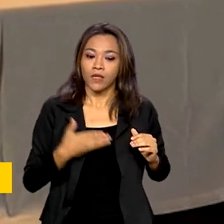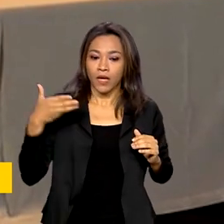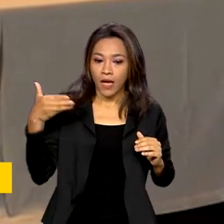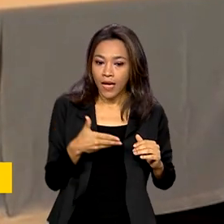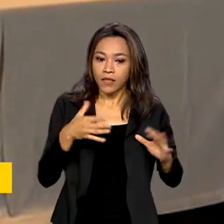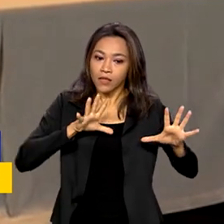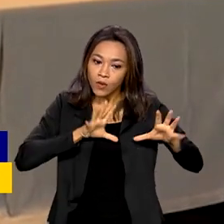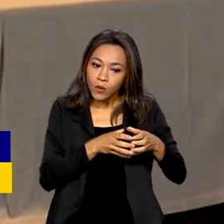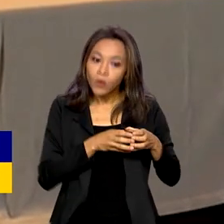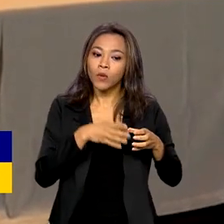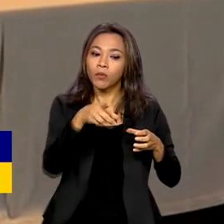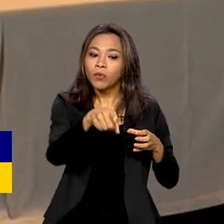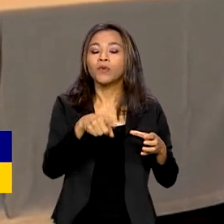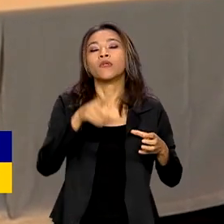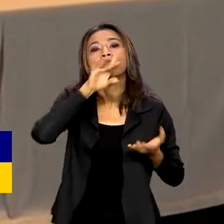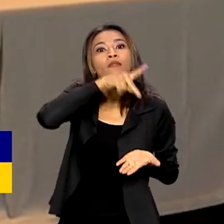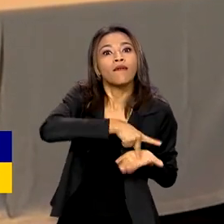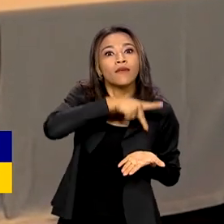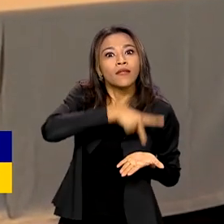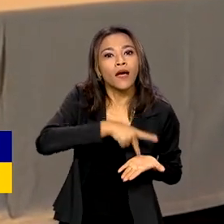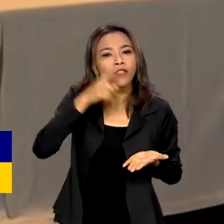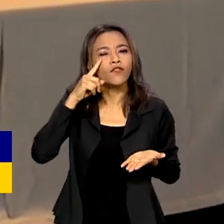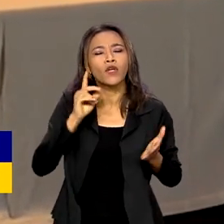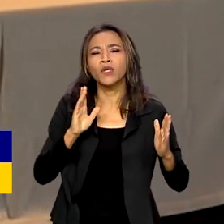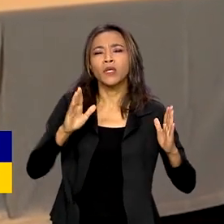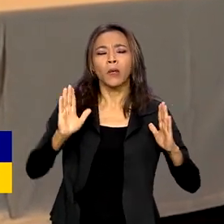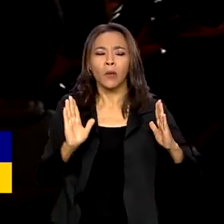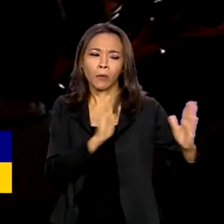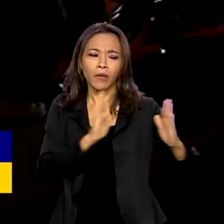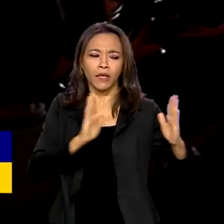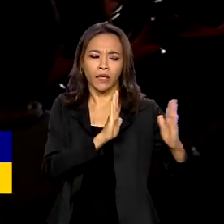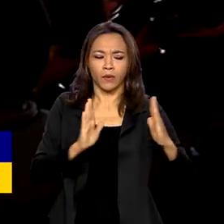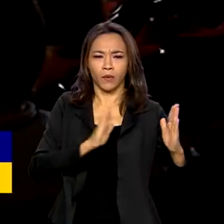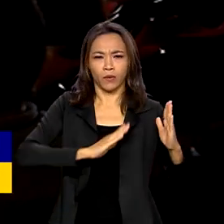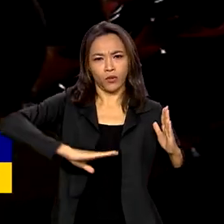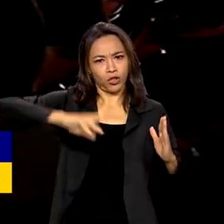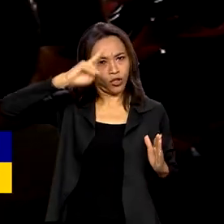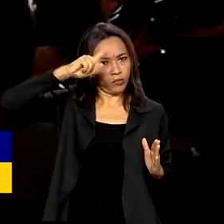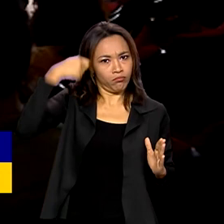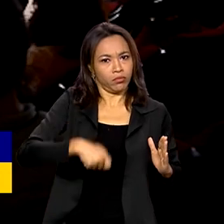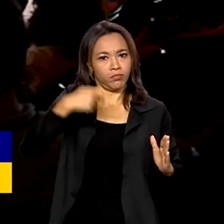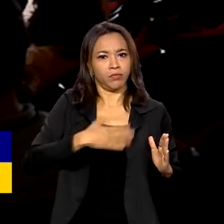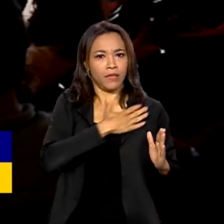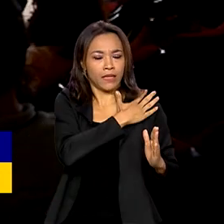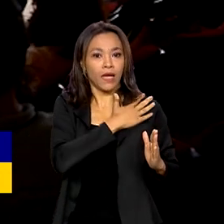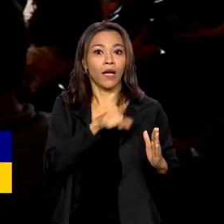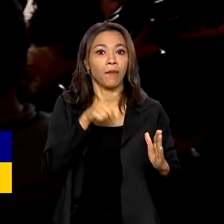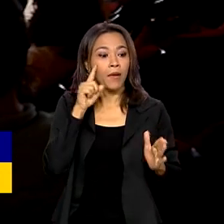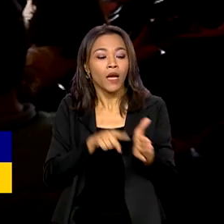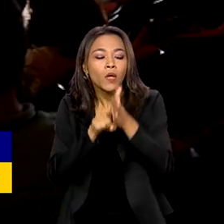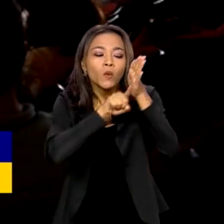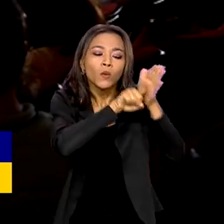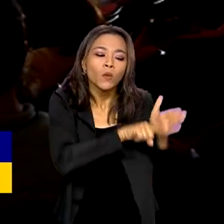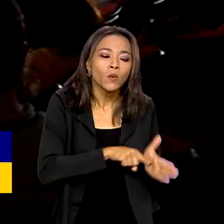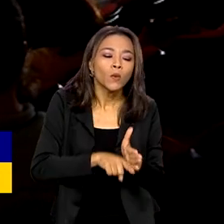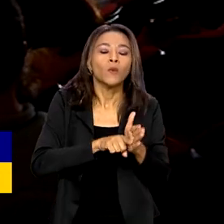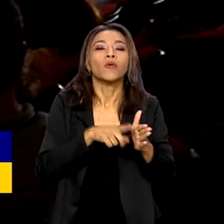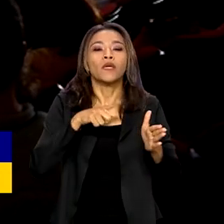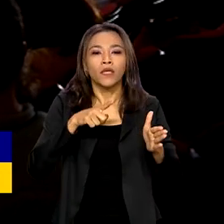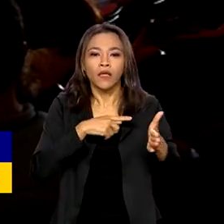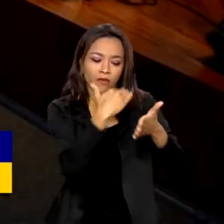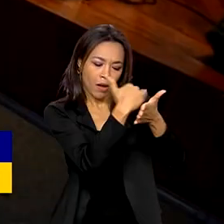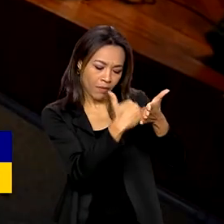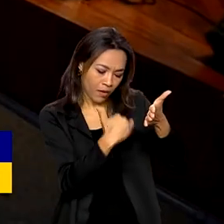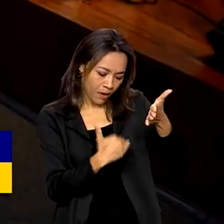Verdade apurou os crimes praticados durante a ditadura militar e deixou como legado 29 recomendações gerais ao Estado